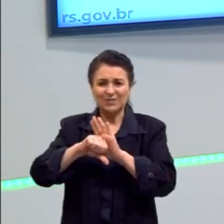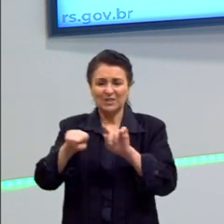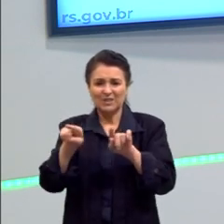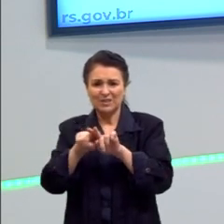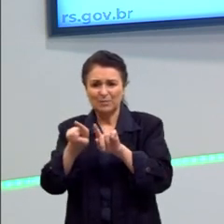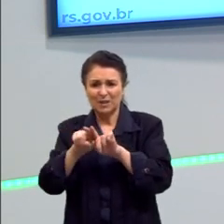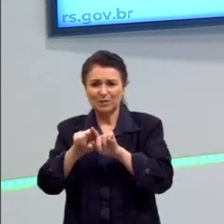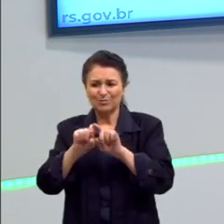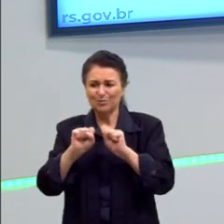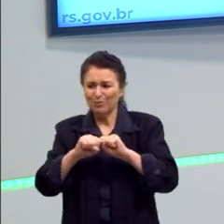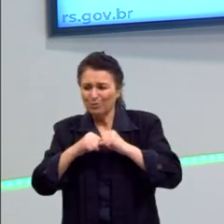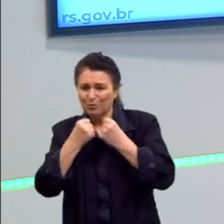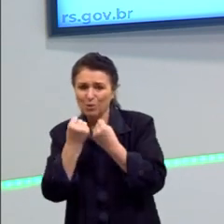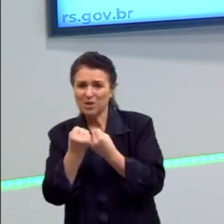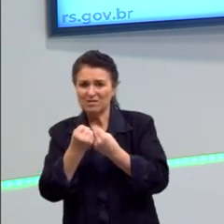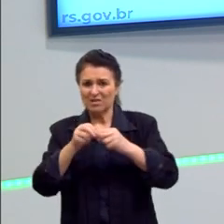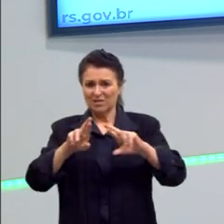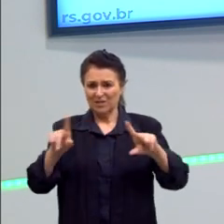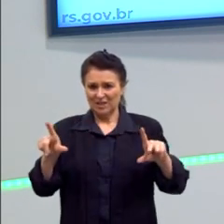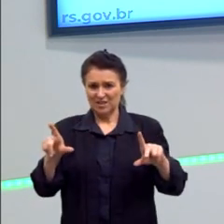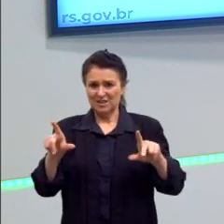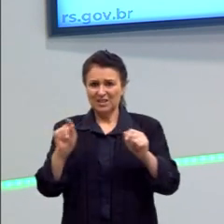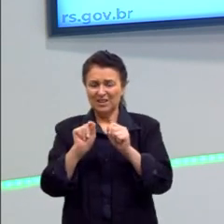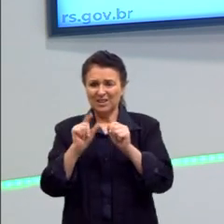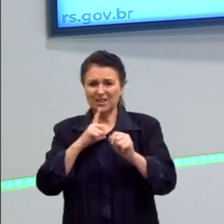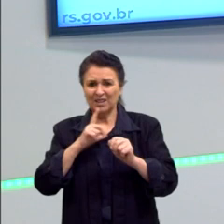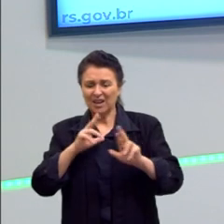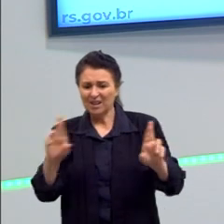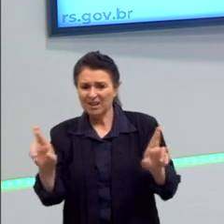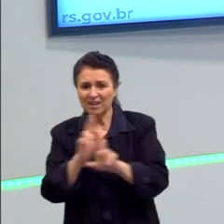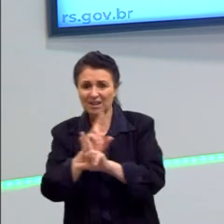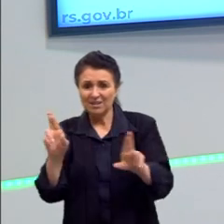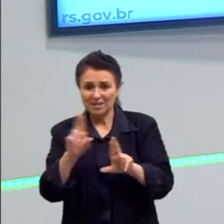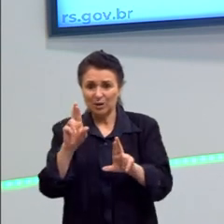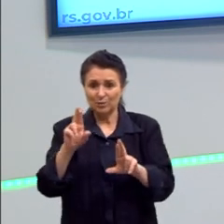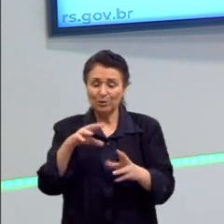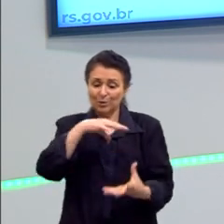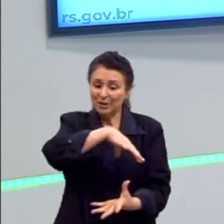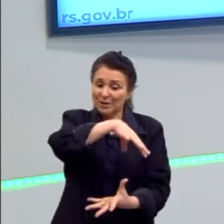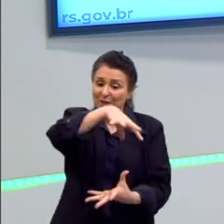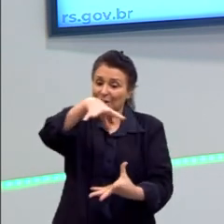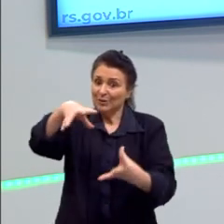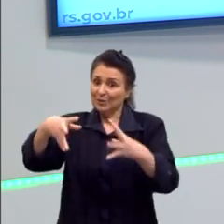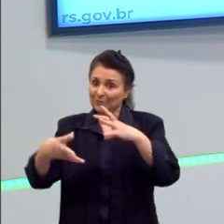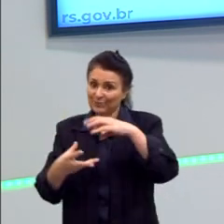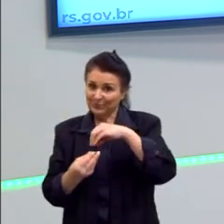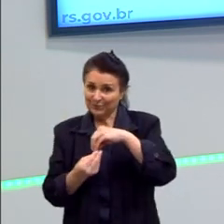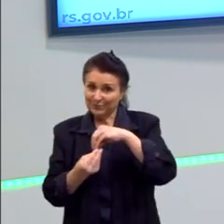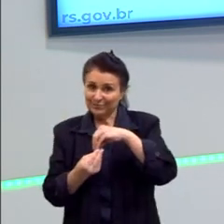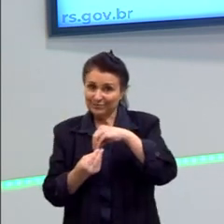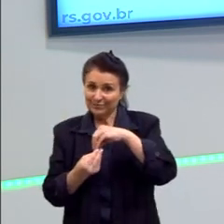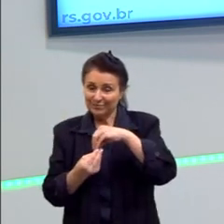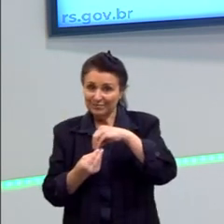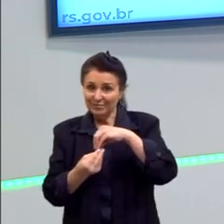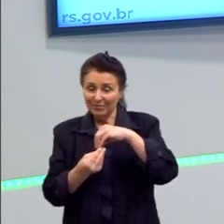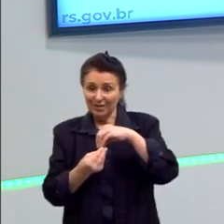também que se relacionam, se correlacionam nesse mundo globalizado. Olha só,